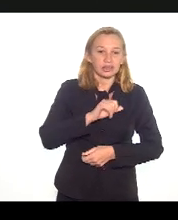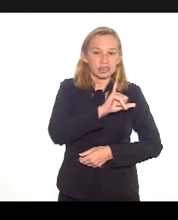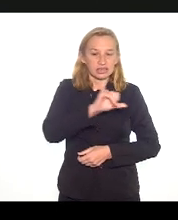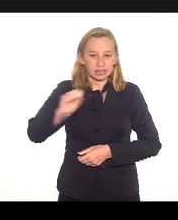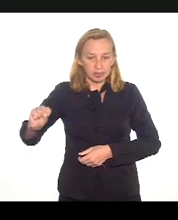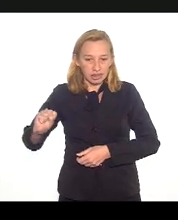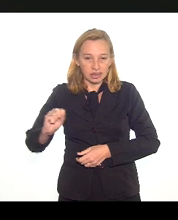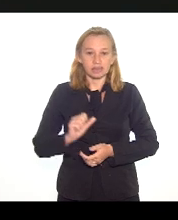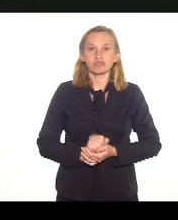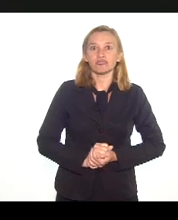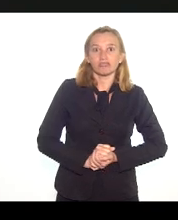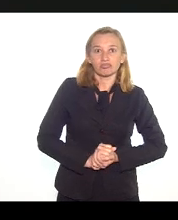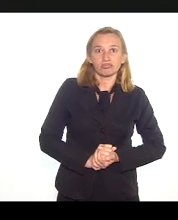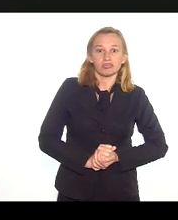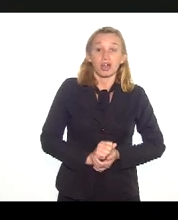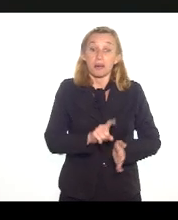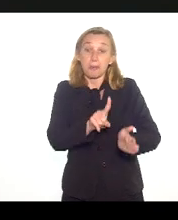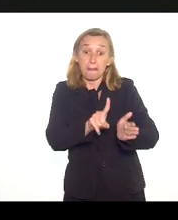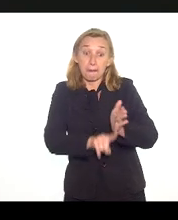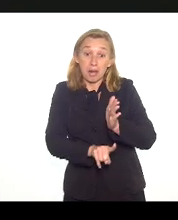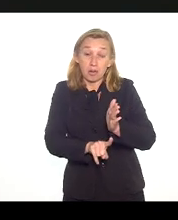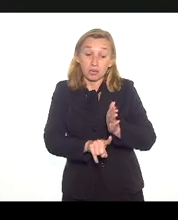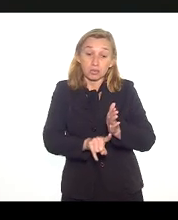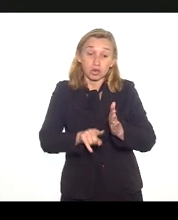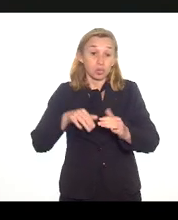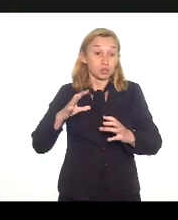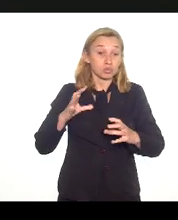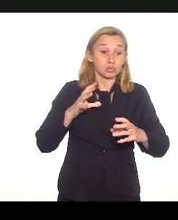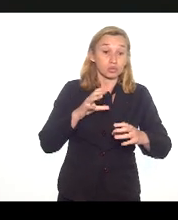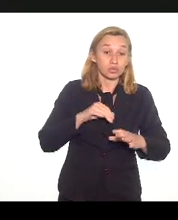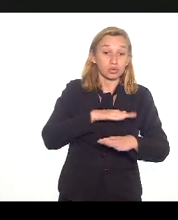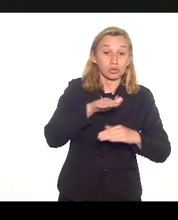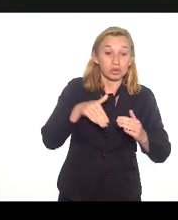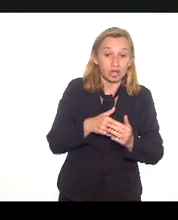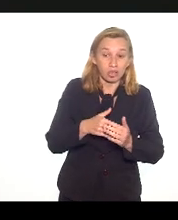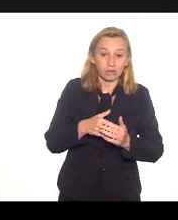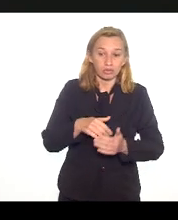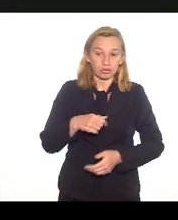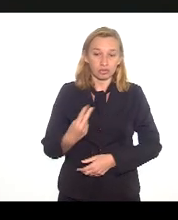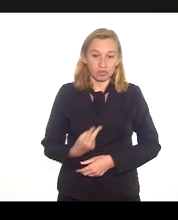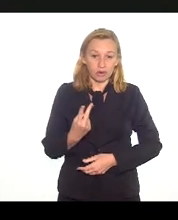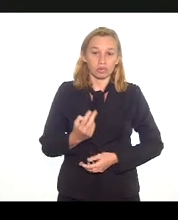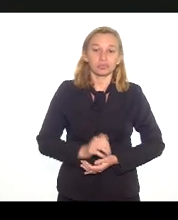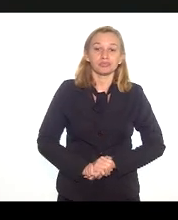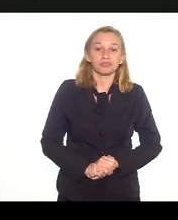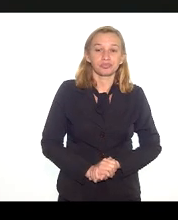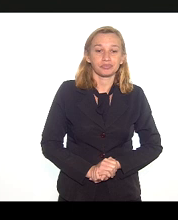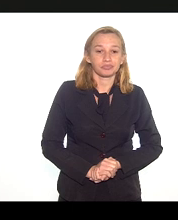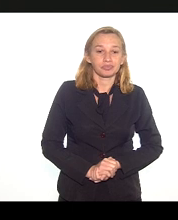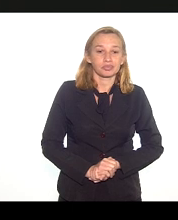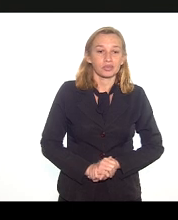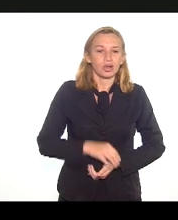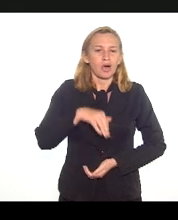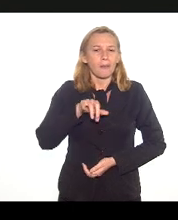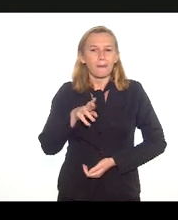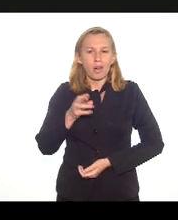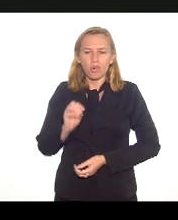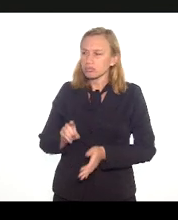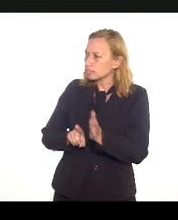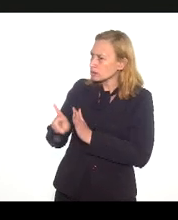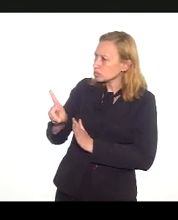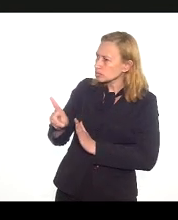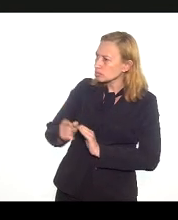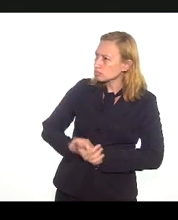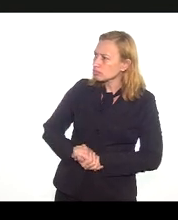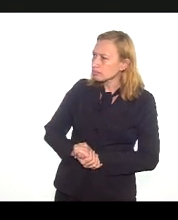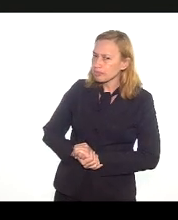que ter crescido menos que o total da receita e cresceu mais. Pode ir, favor. Mauro, deixa fazer uma pergunta. Desculpa.